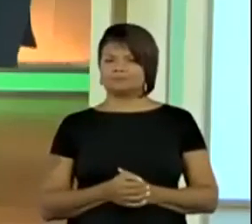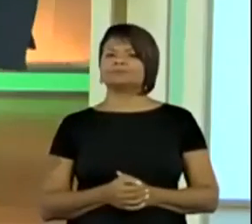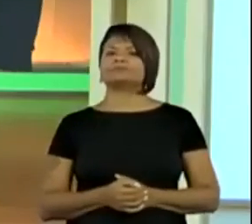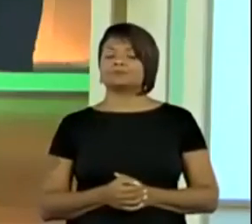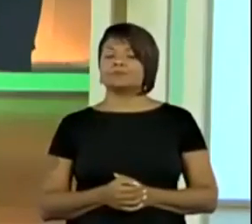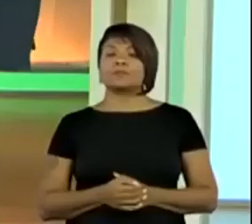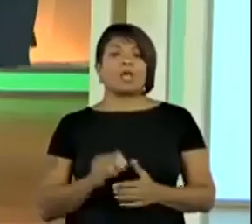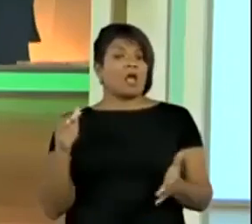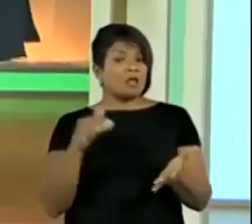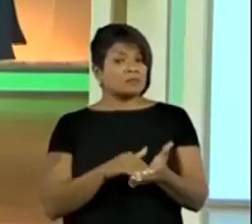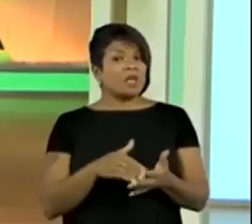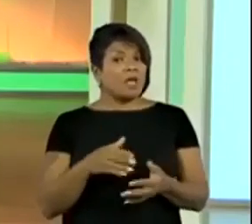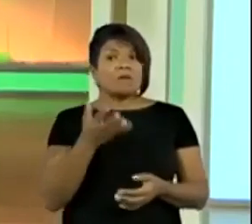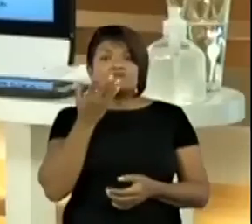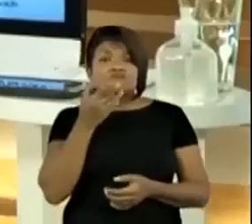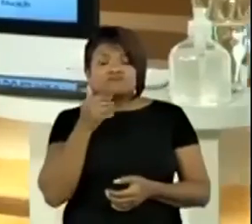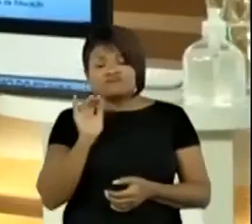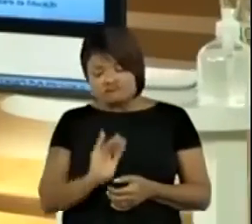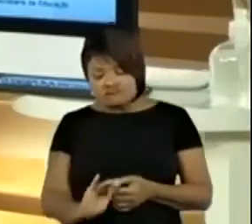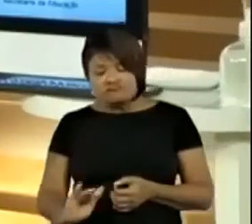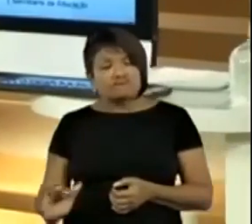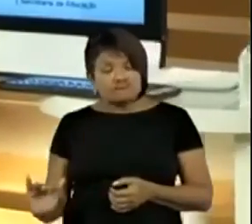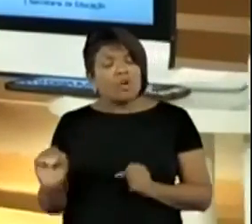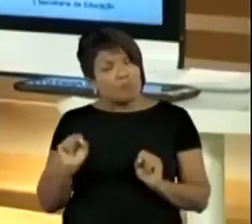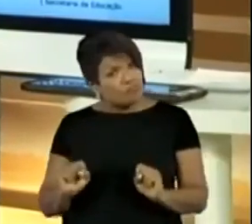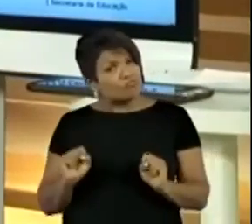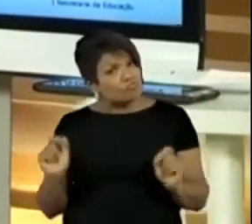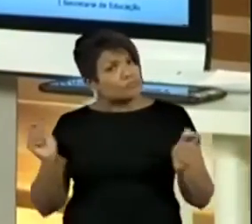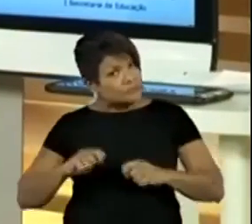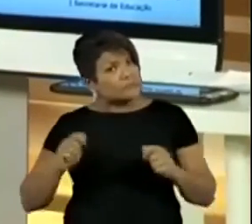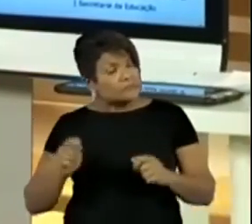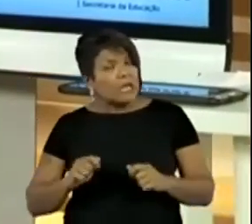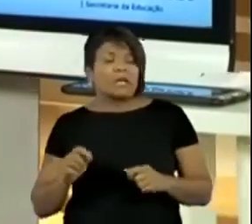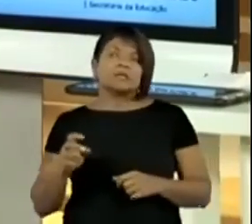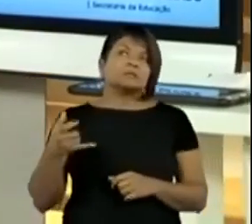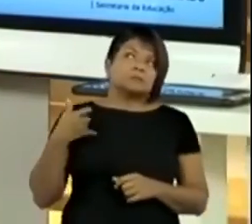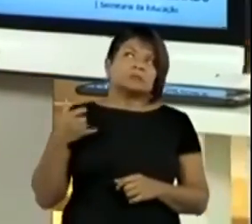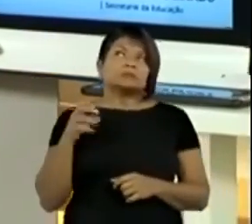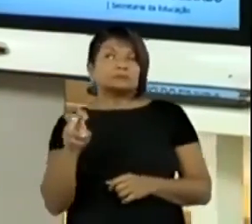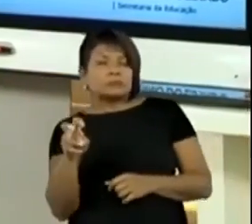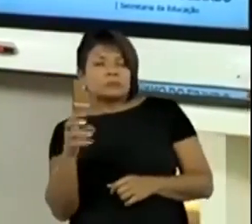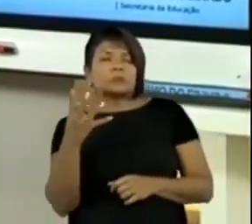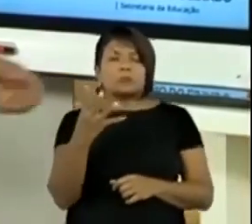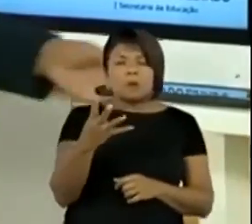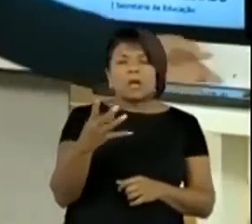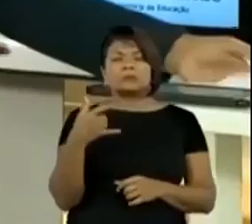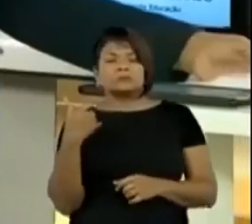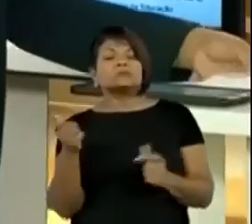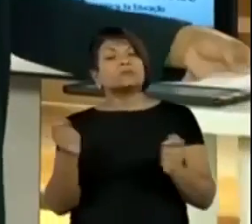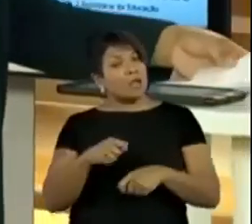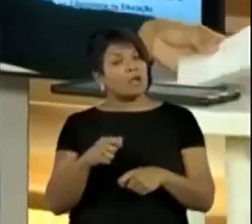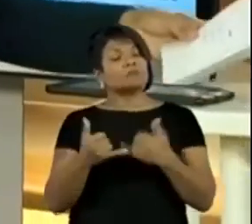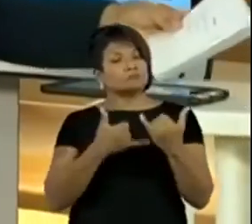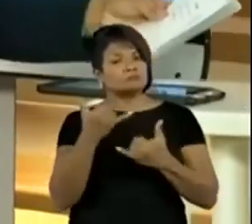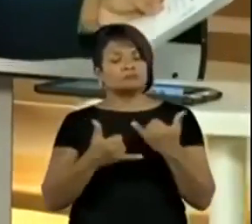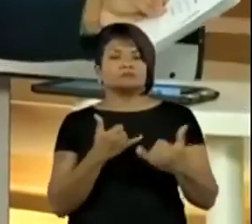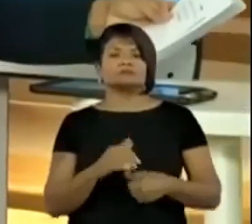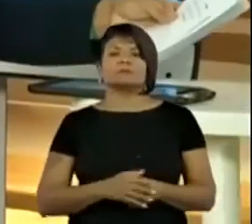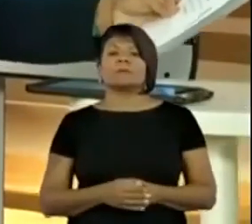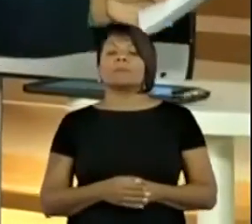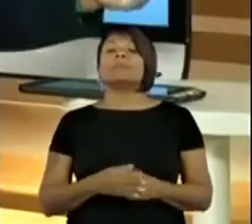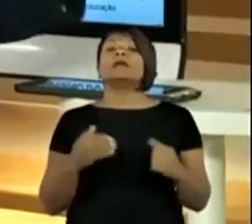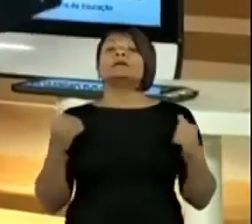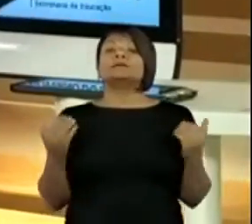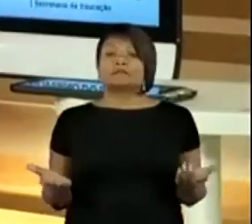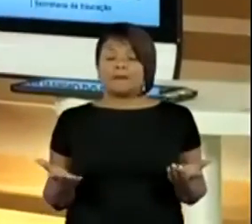Até criancinha pequenininha, né? Eu posso estar jogando. De cinco, quatro anos, né? Eu posso estar jogando. Então,